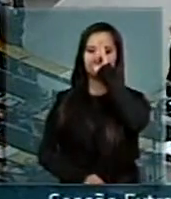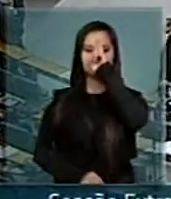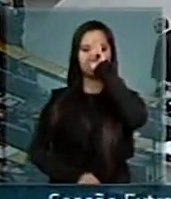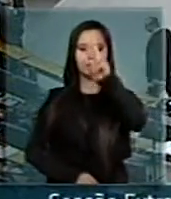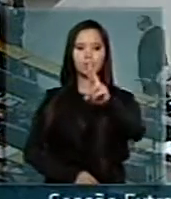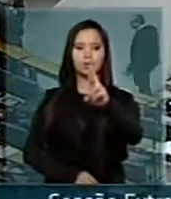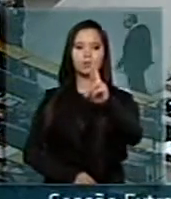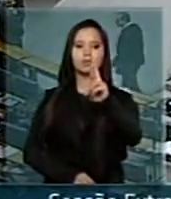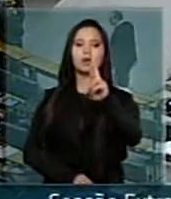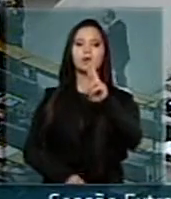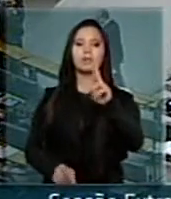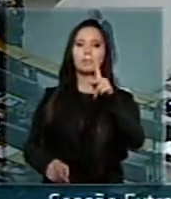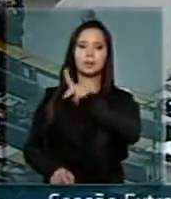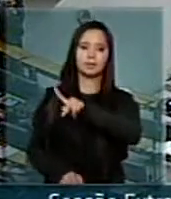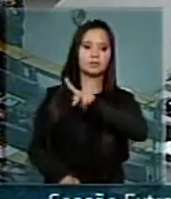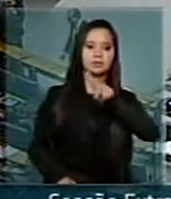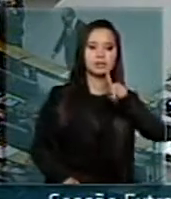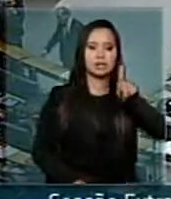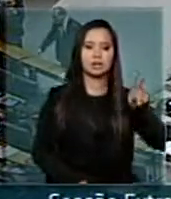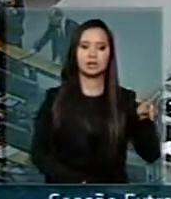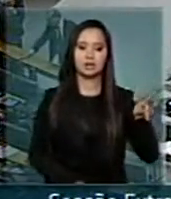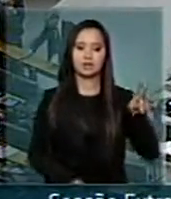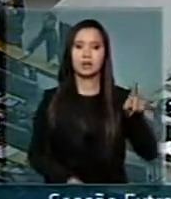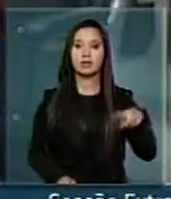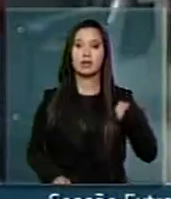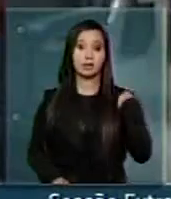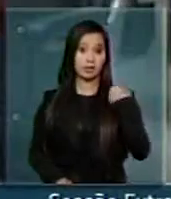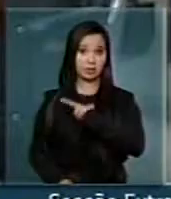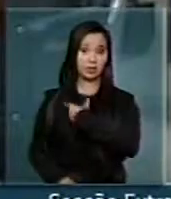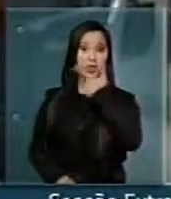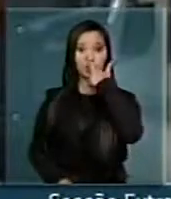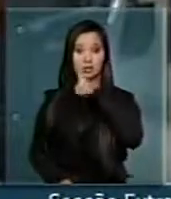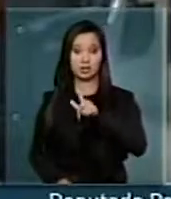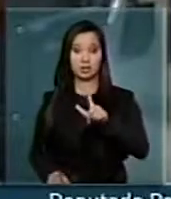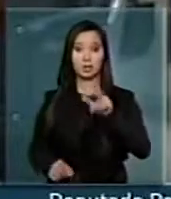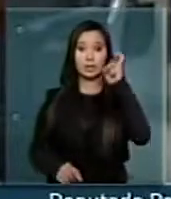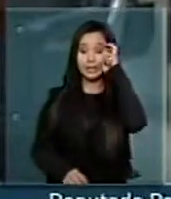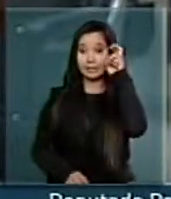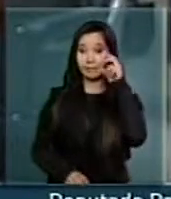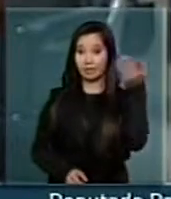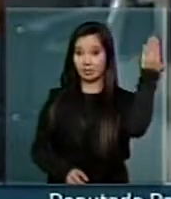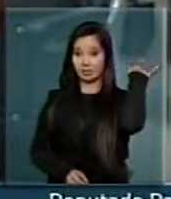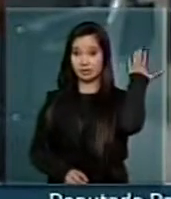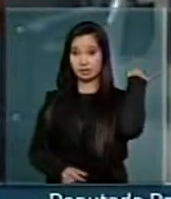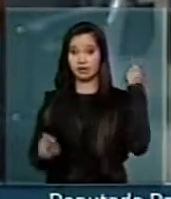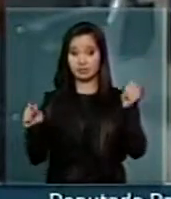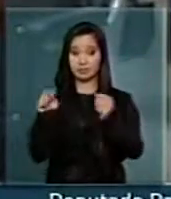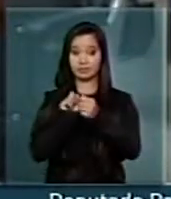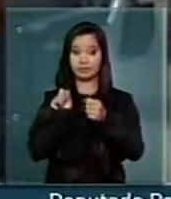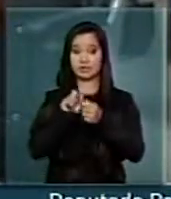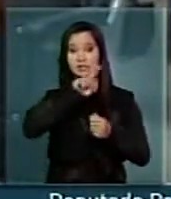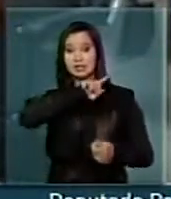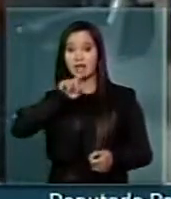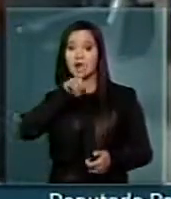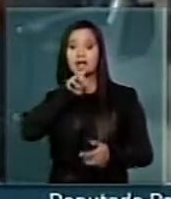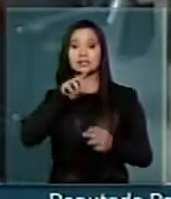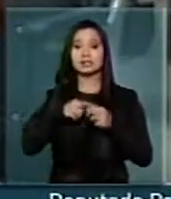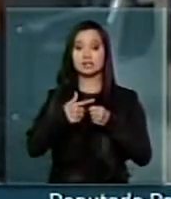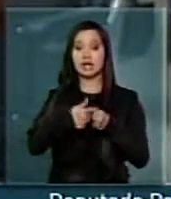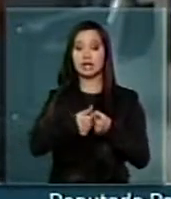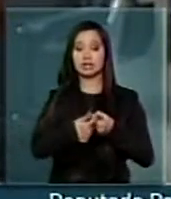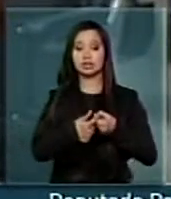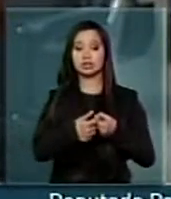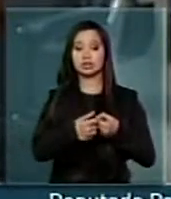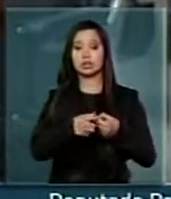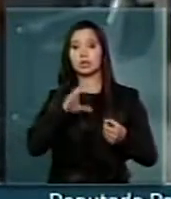Nós conseguimos realizar, quinta-feira passada, lá na cidade de Colatina, no Espírito Santo, uma reunião com o